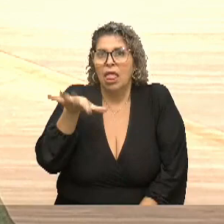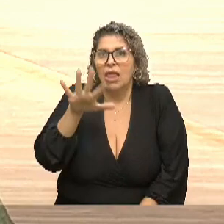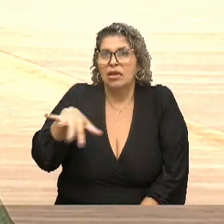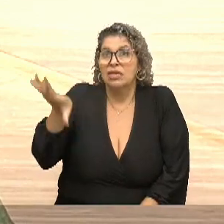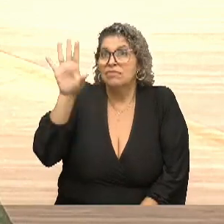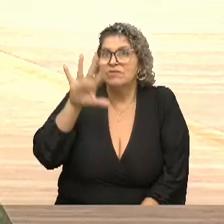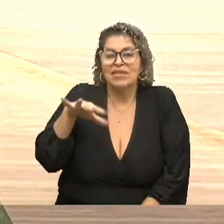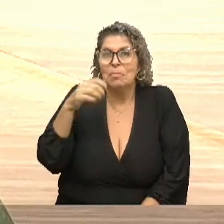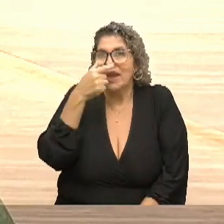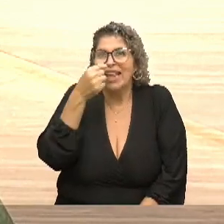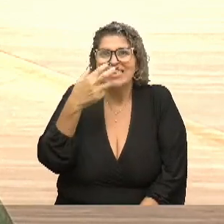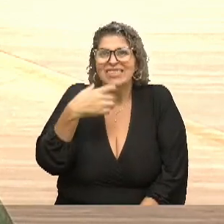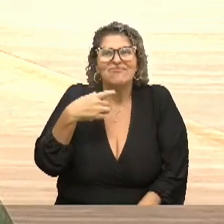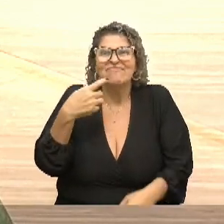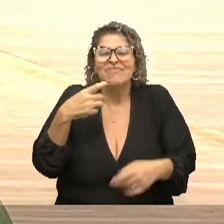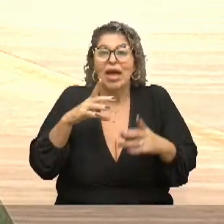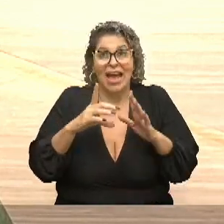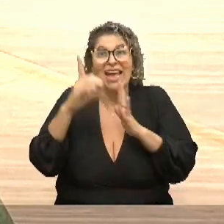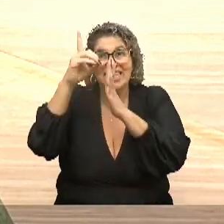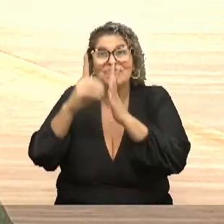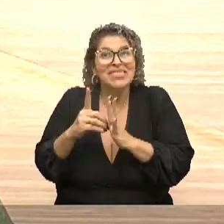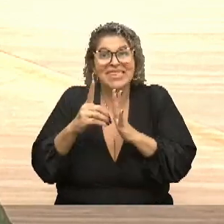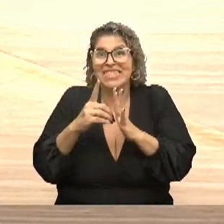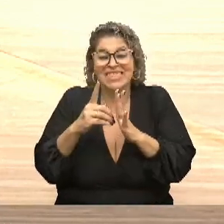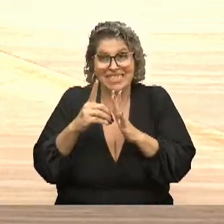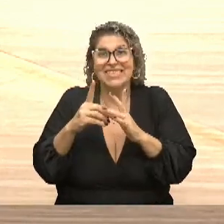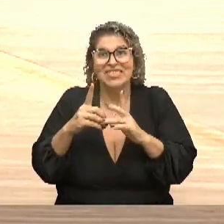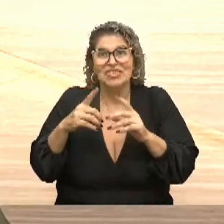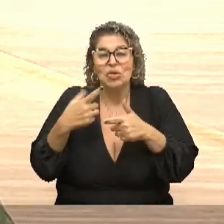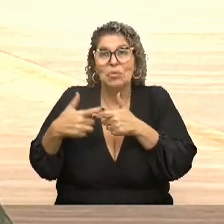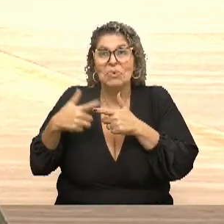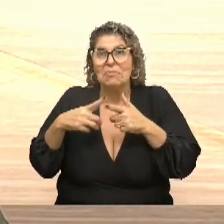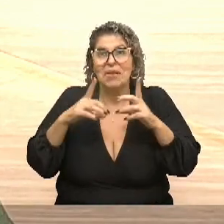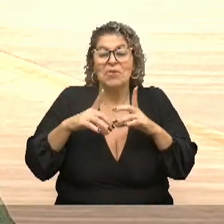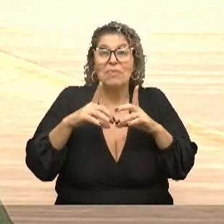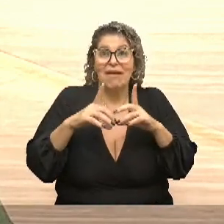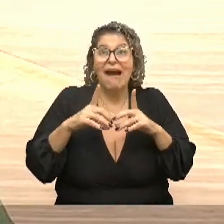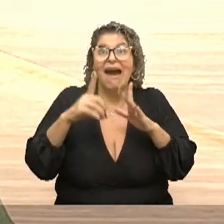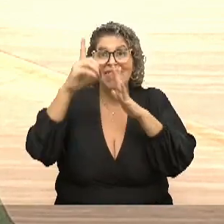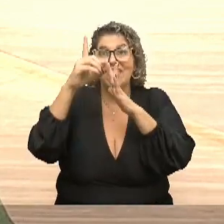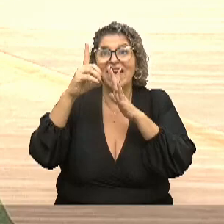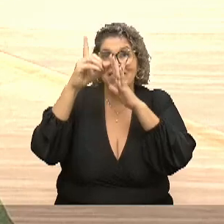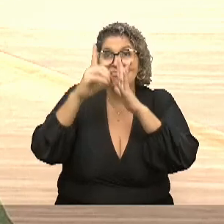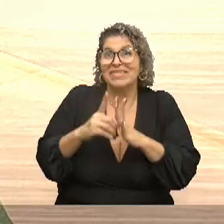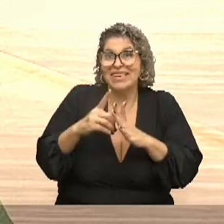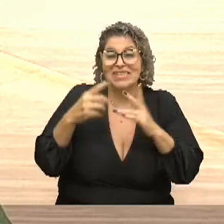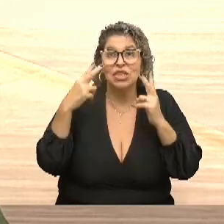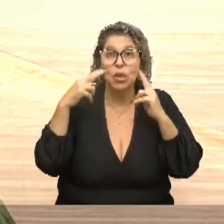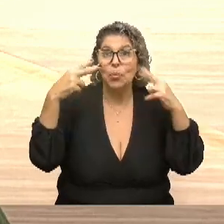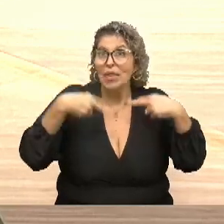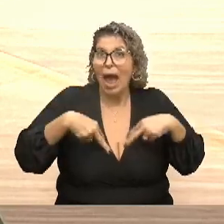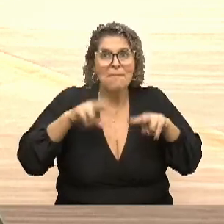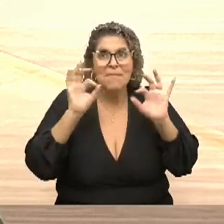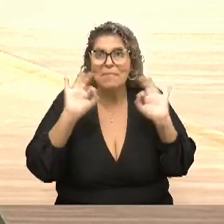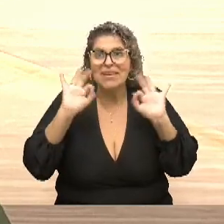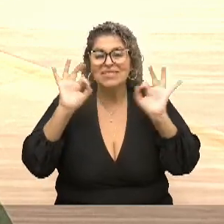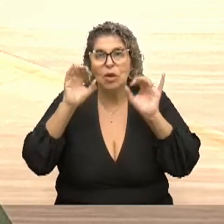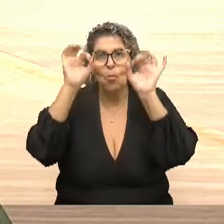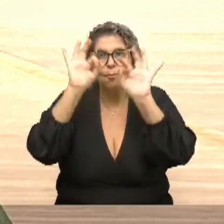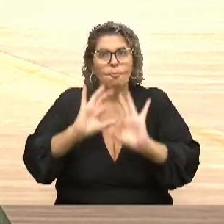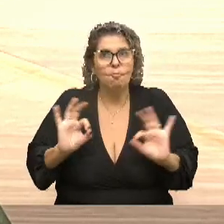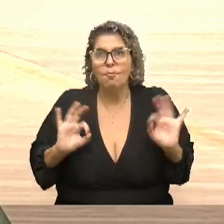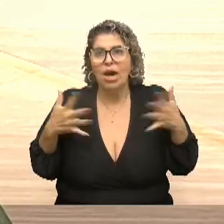características físicas. Sim. Porque a deficiência física você já vê de saída. A síndrome de Down você também vê